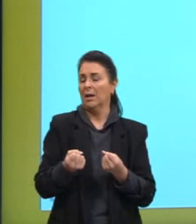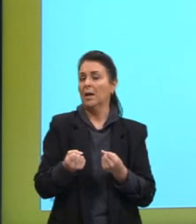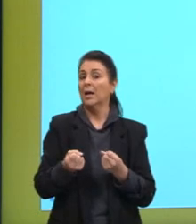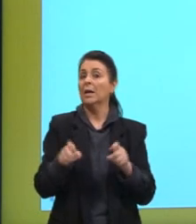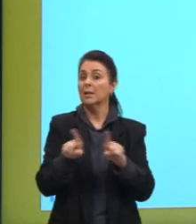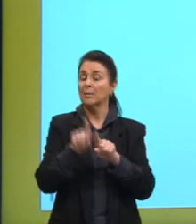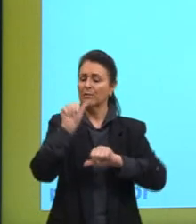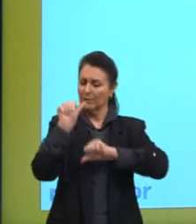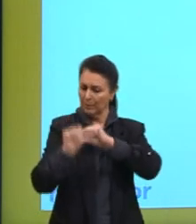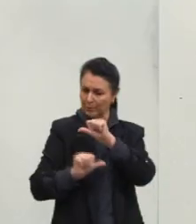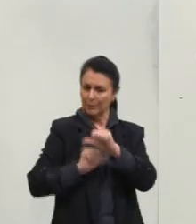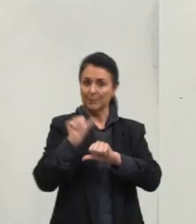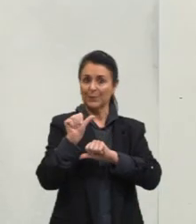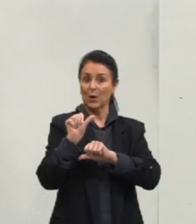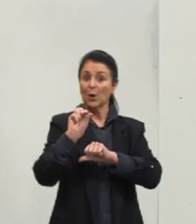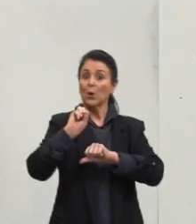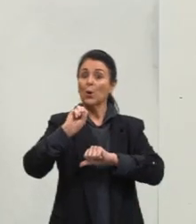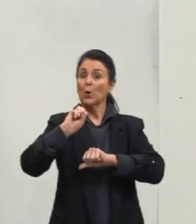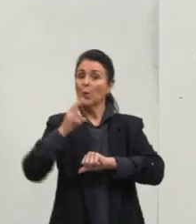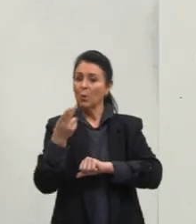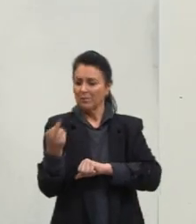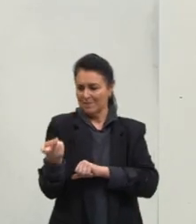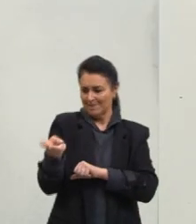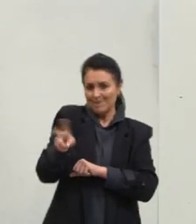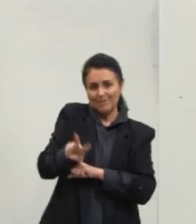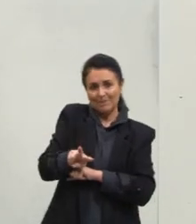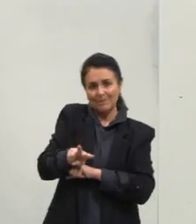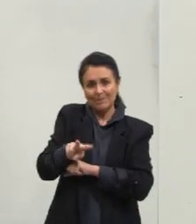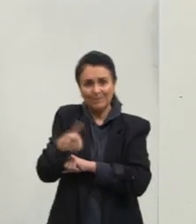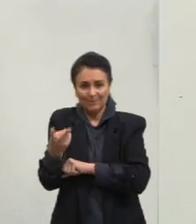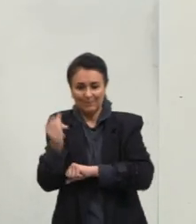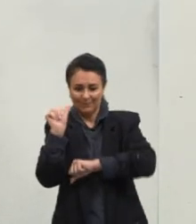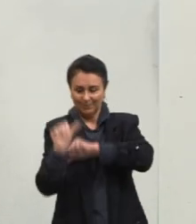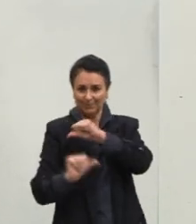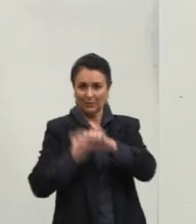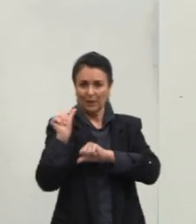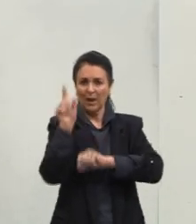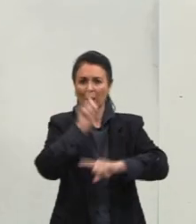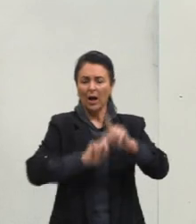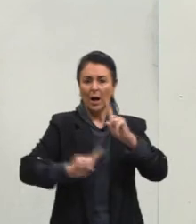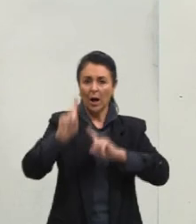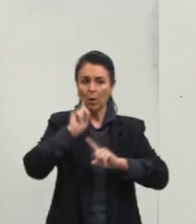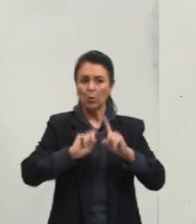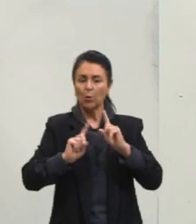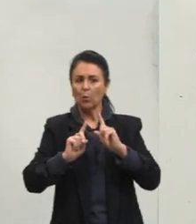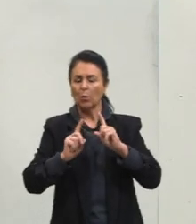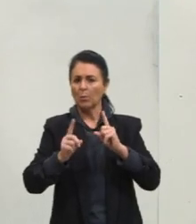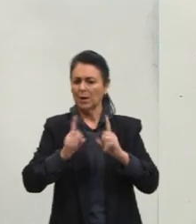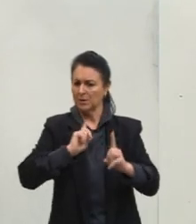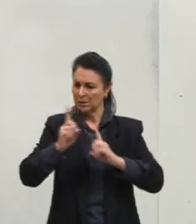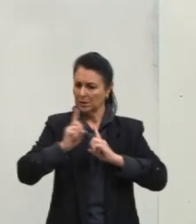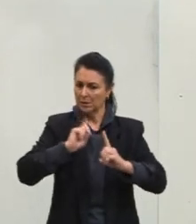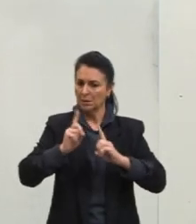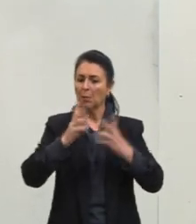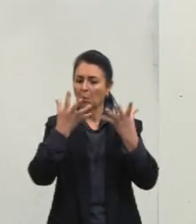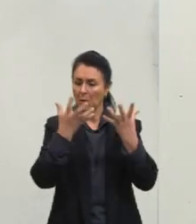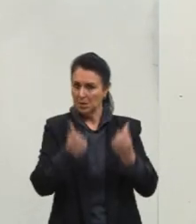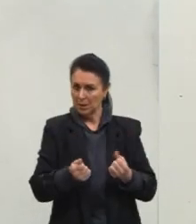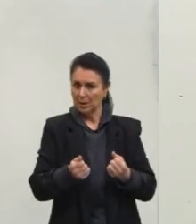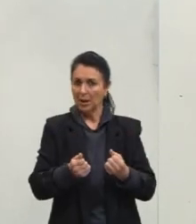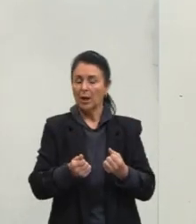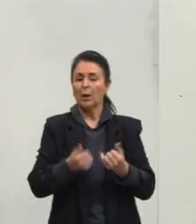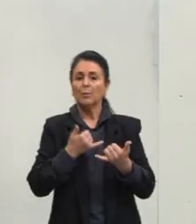católica, uma contrarreforma. E, em parte, algumas críticas são assimiladas, por exemplo, a venda de